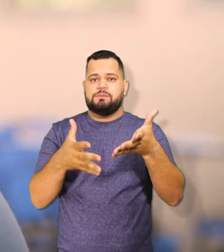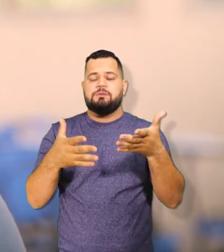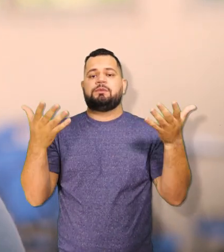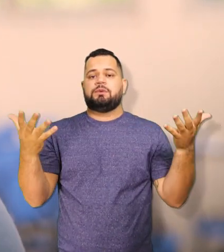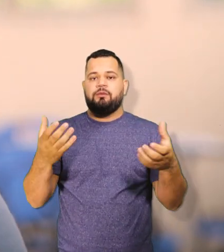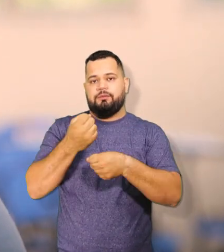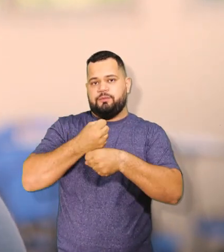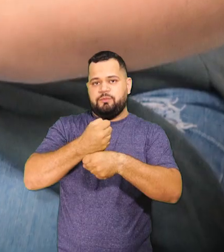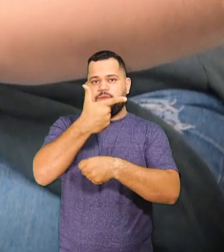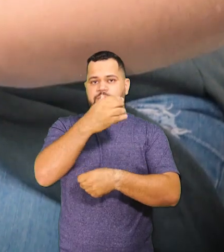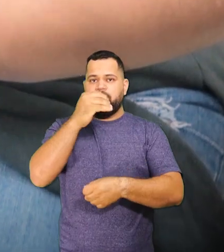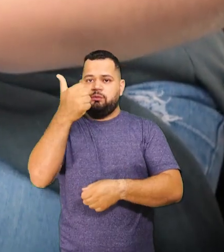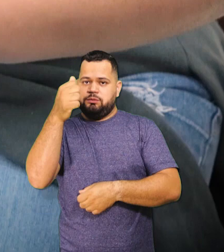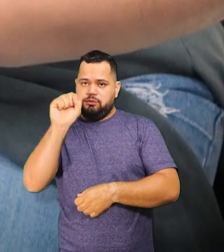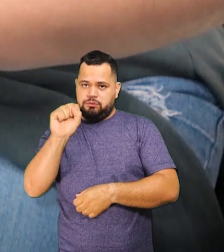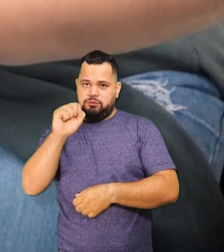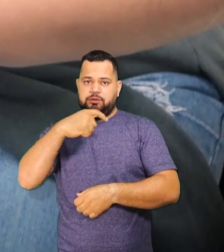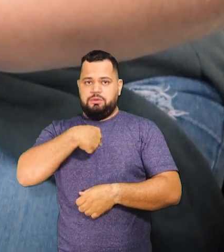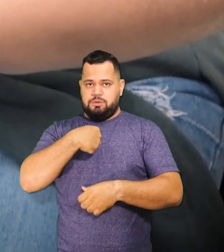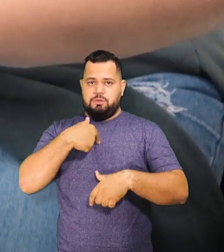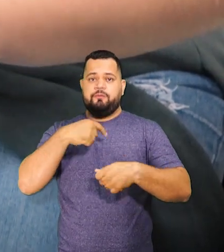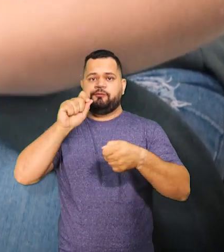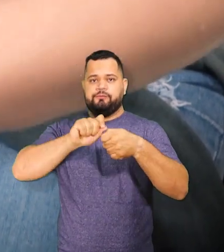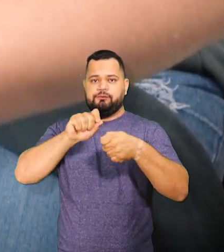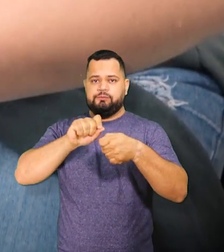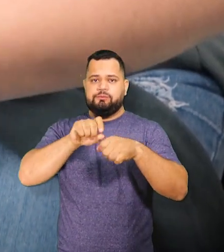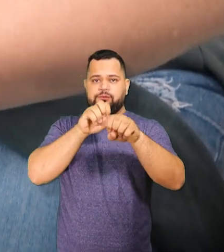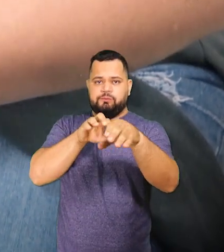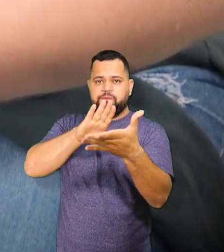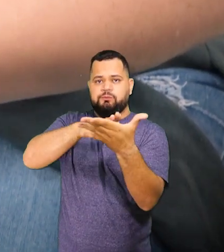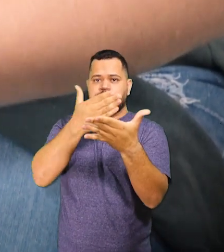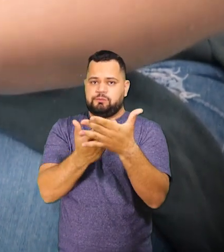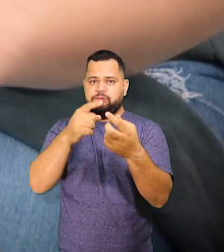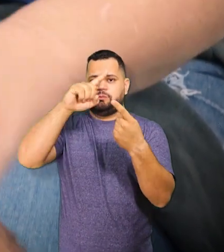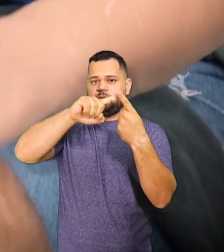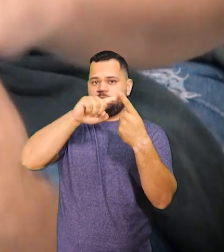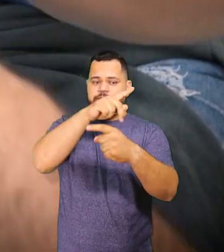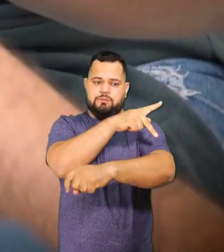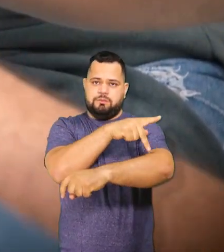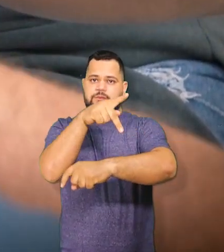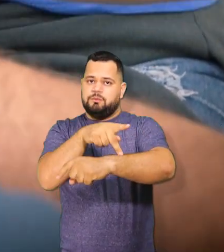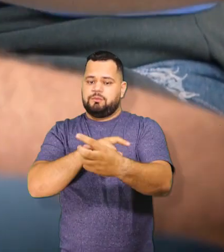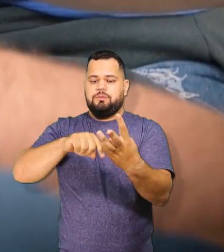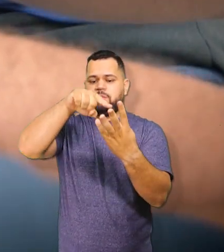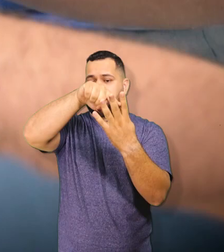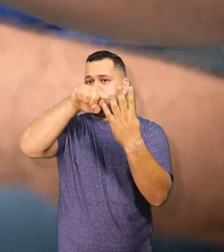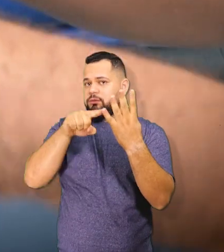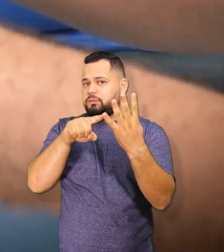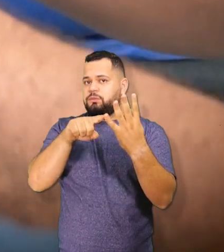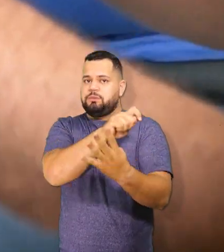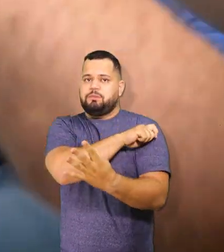Esse ano eu estou trabalhando com a Stephanie, aqui em pedagogia, e também mais três alunos. Eu estou trabalhando lá em